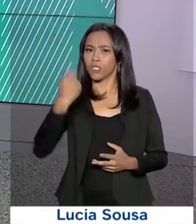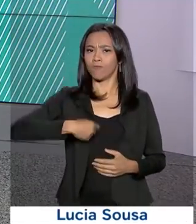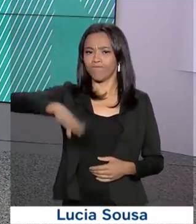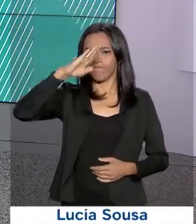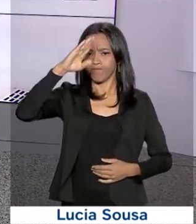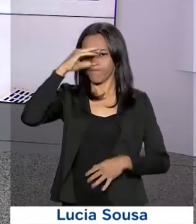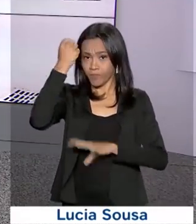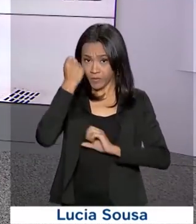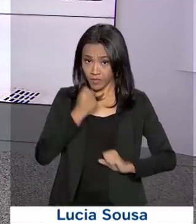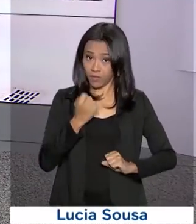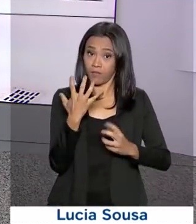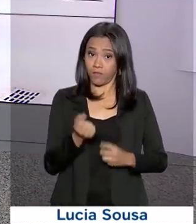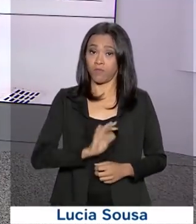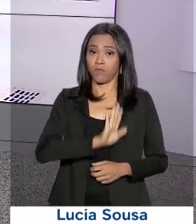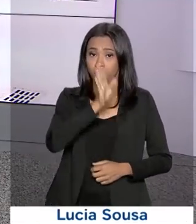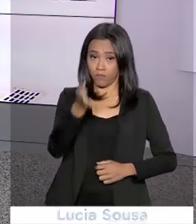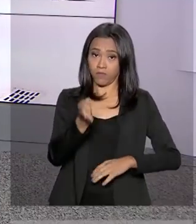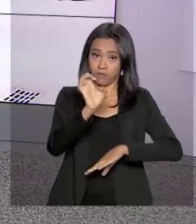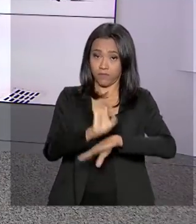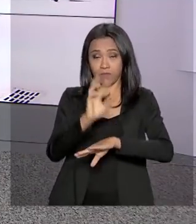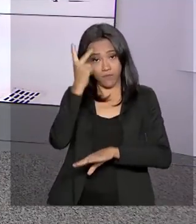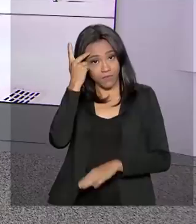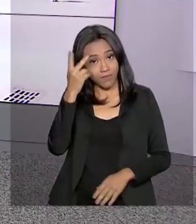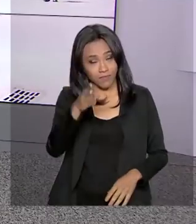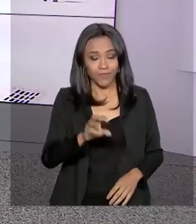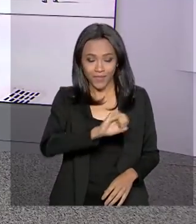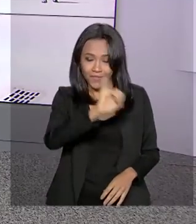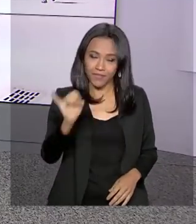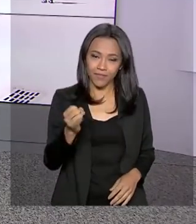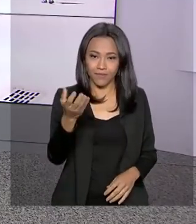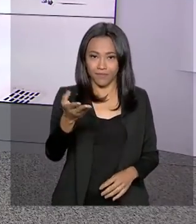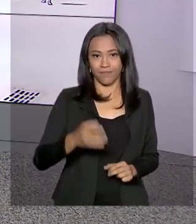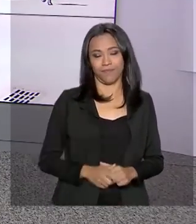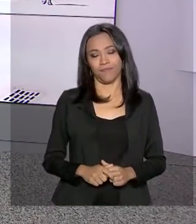conversar com o repórter Ricardo Ferraz. Olá, Ricardo.